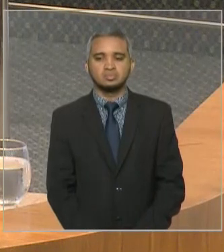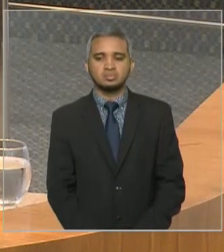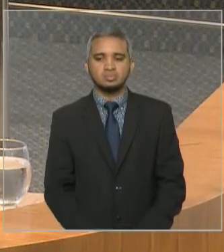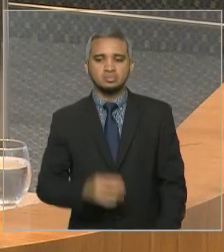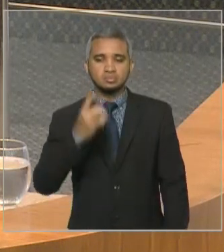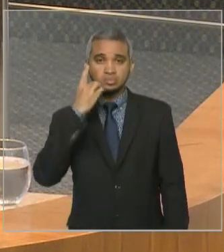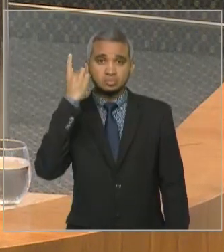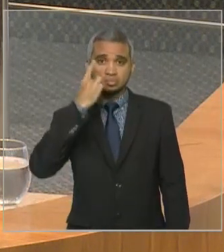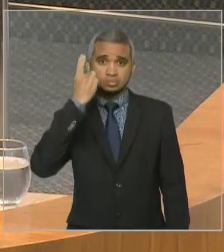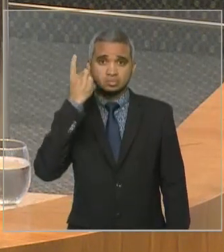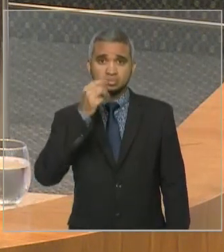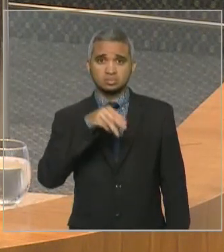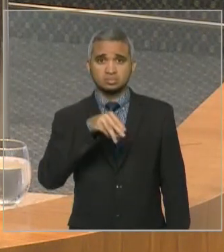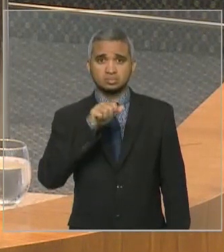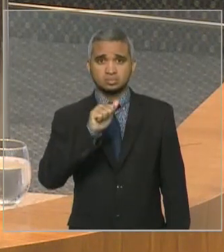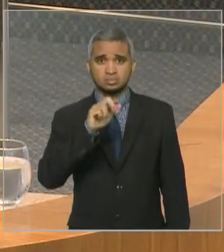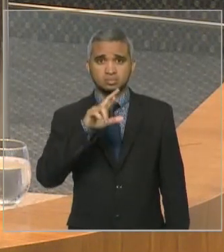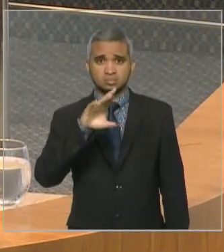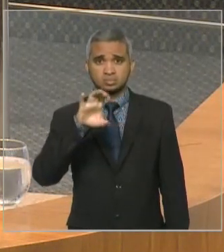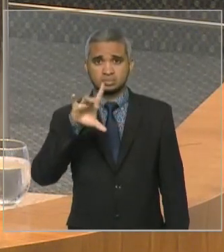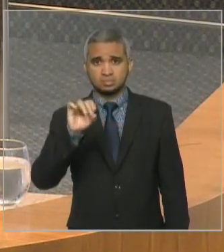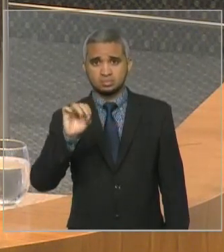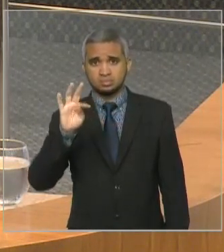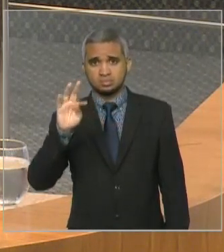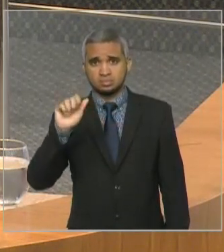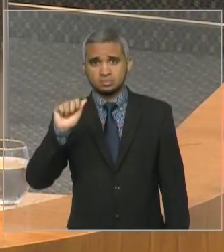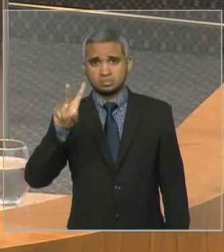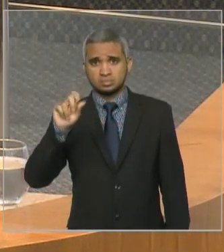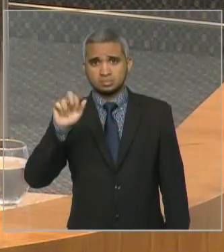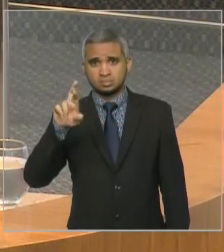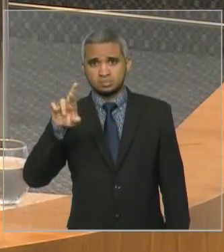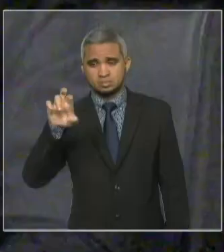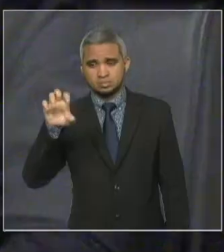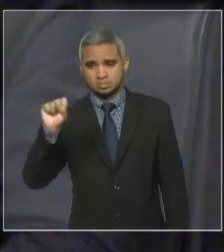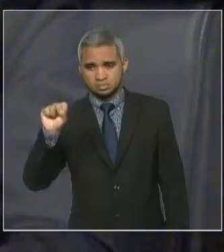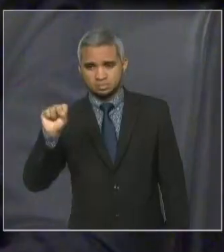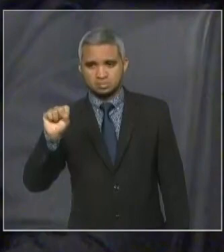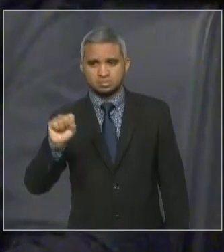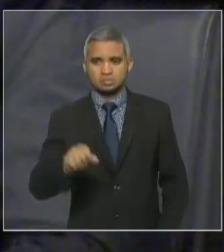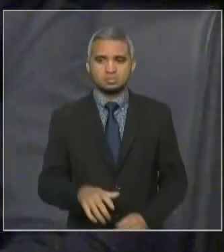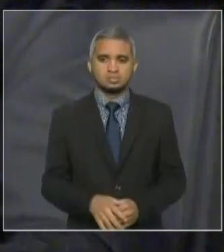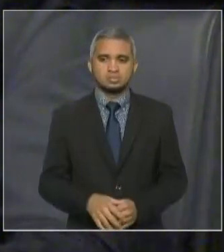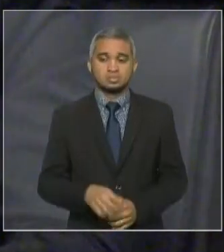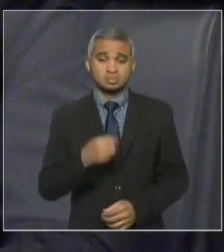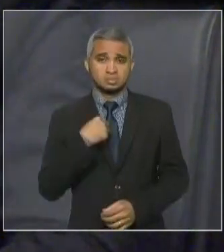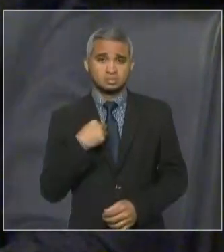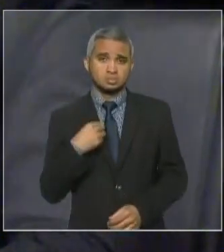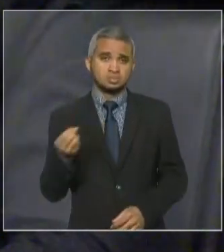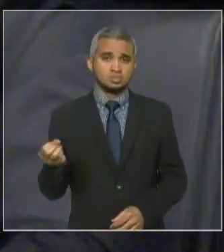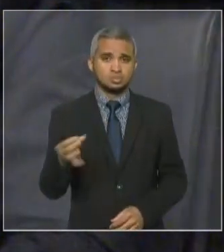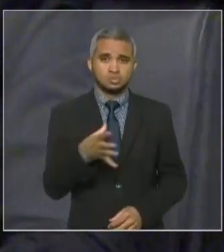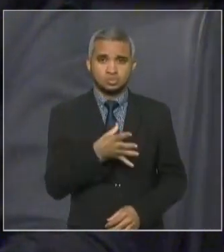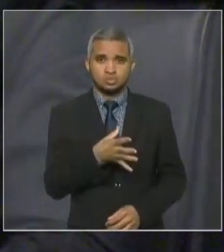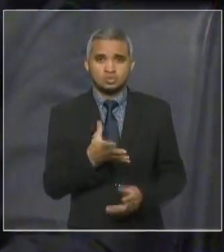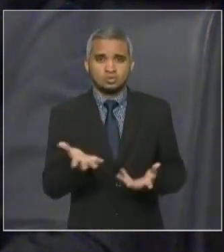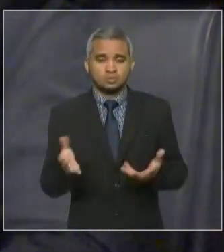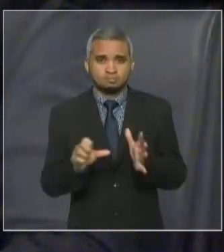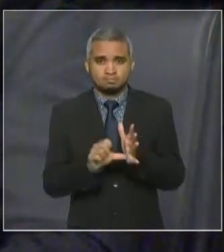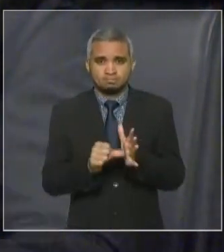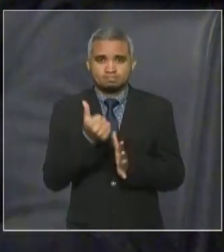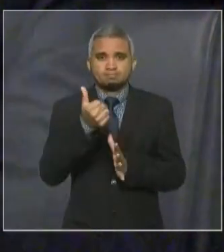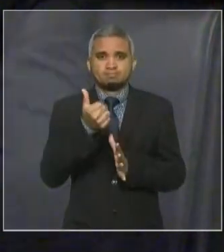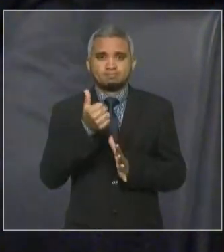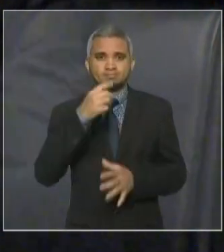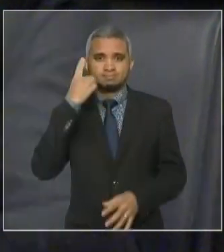parabenizar, lamento lhe perder como colega aqui. Eu que sou novato, calouro, estreando aqui na Assembleia,